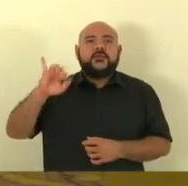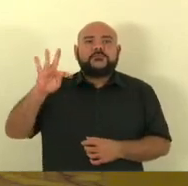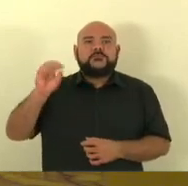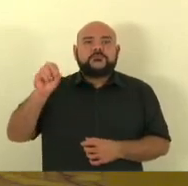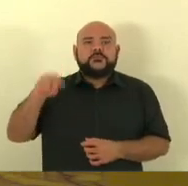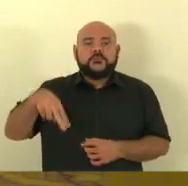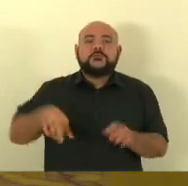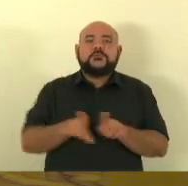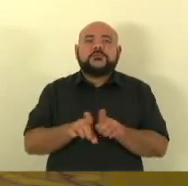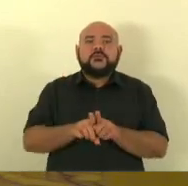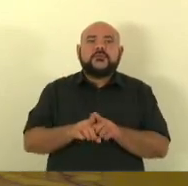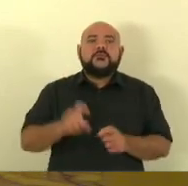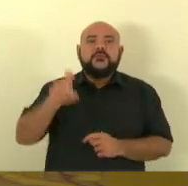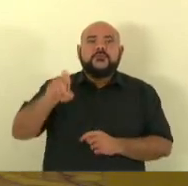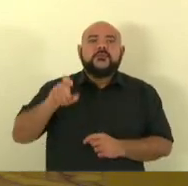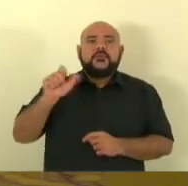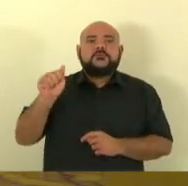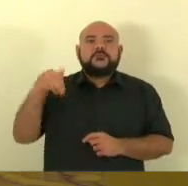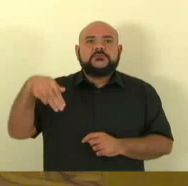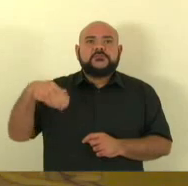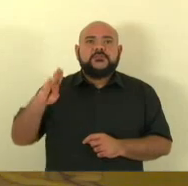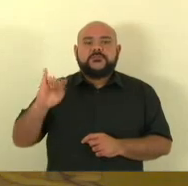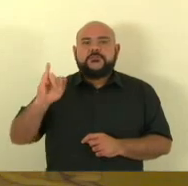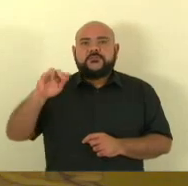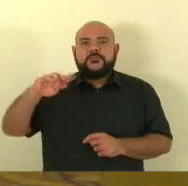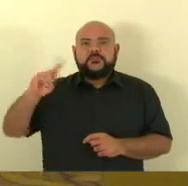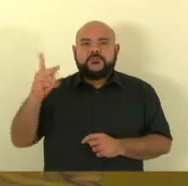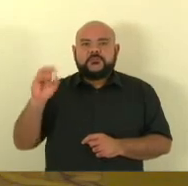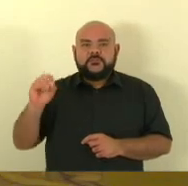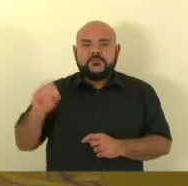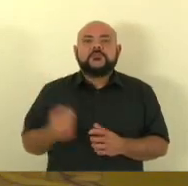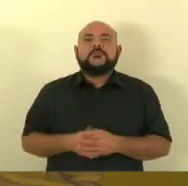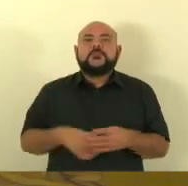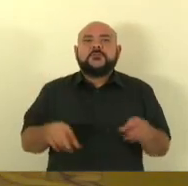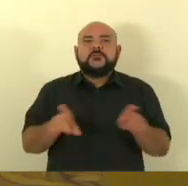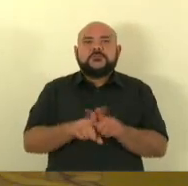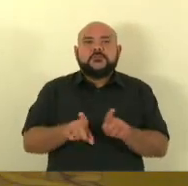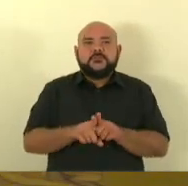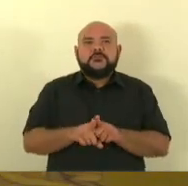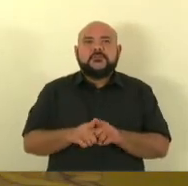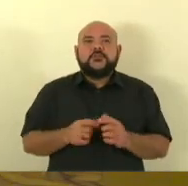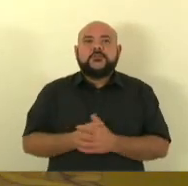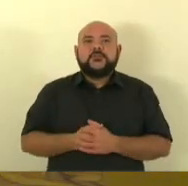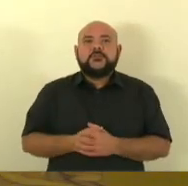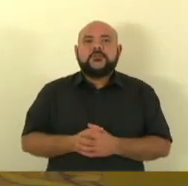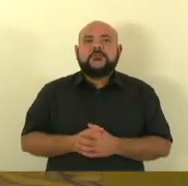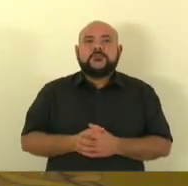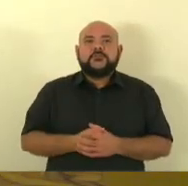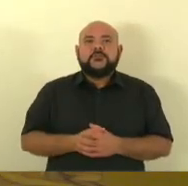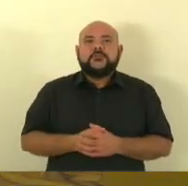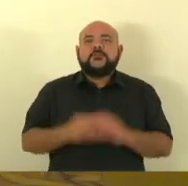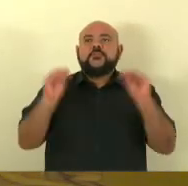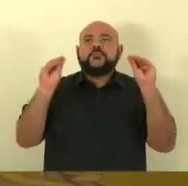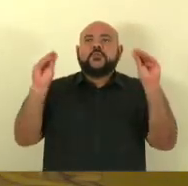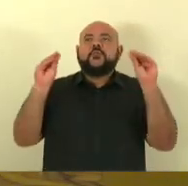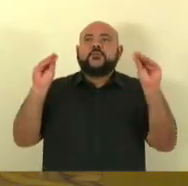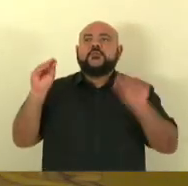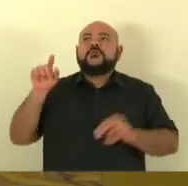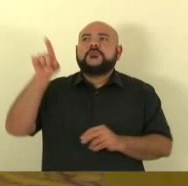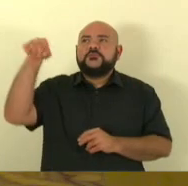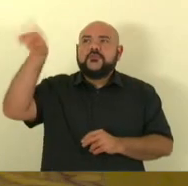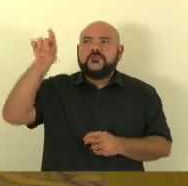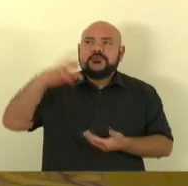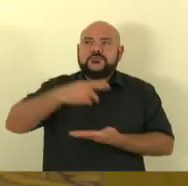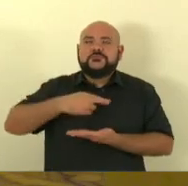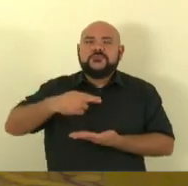deputado Chambinho tiveram também presentes um beijo no coração gente fiquem com Deus e